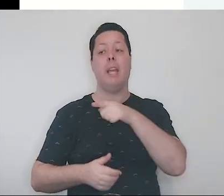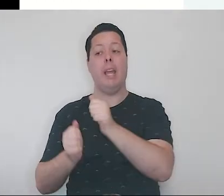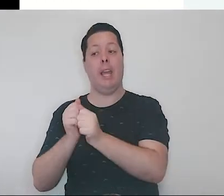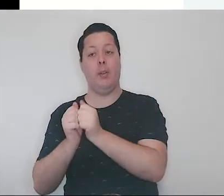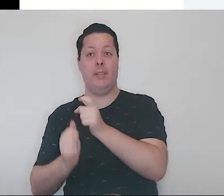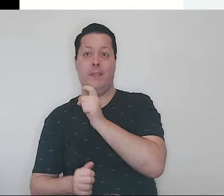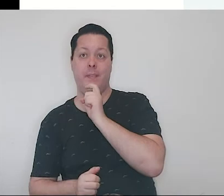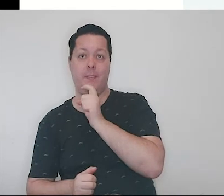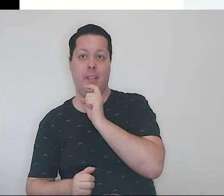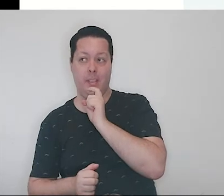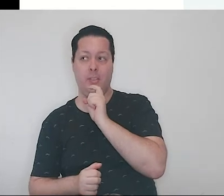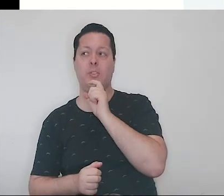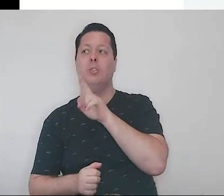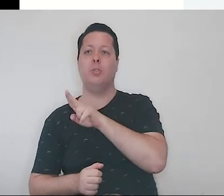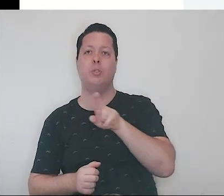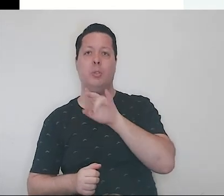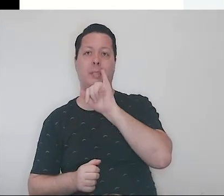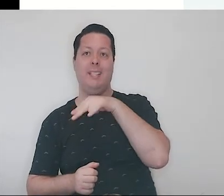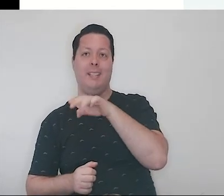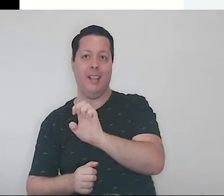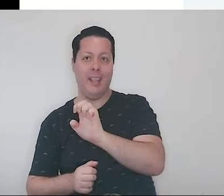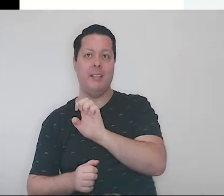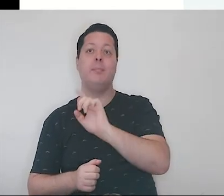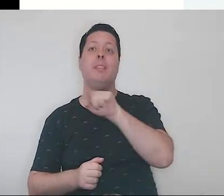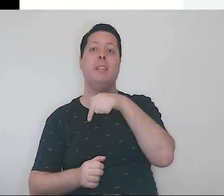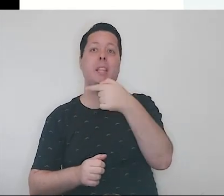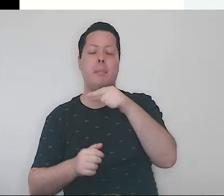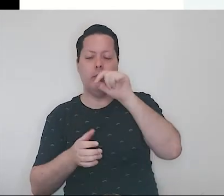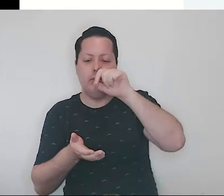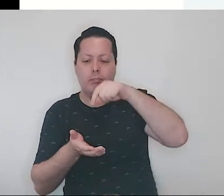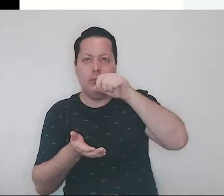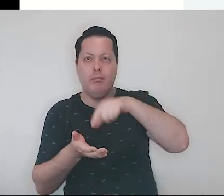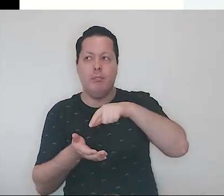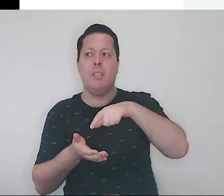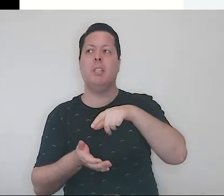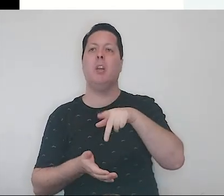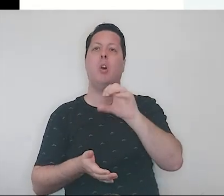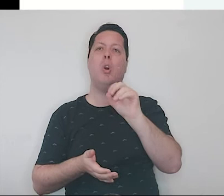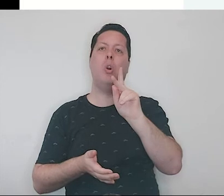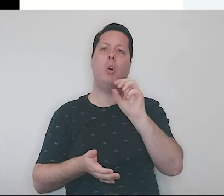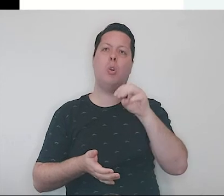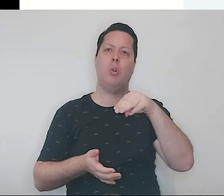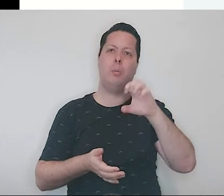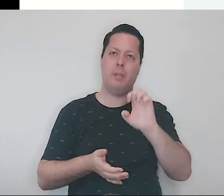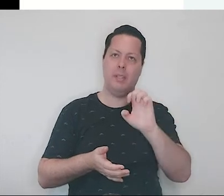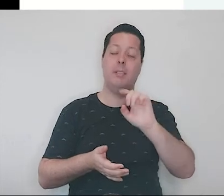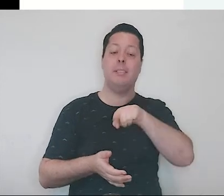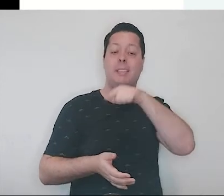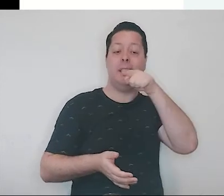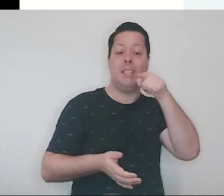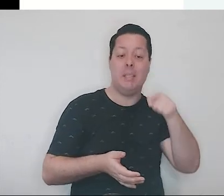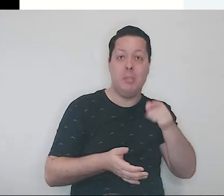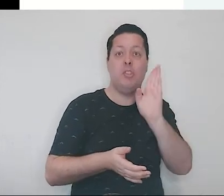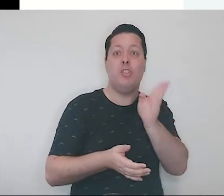é chamado de iné, e depois de grão, passa a ser o komé, ou o komé, e quando